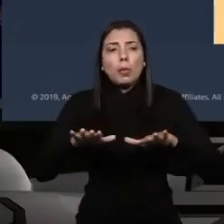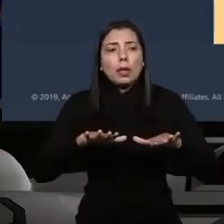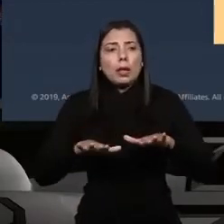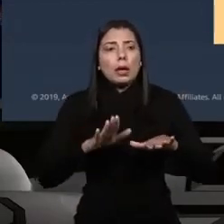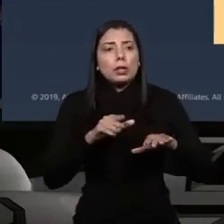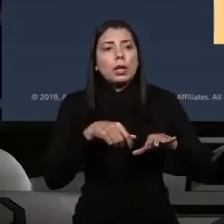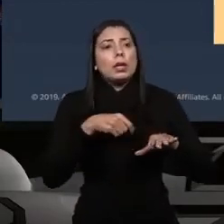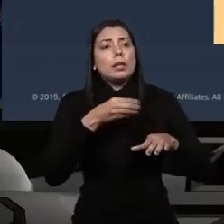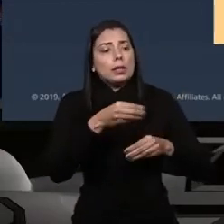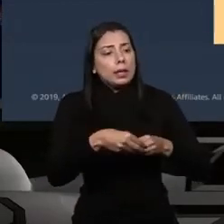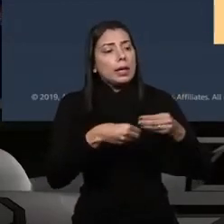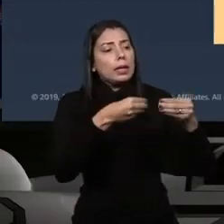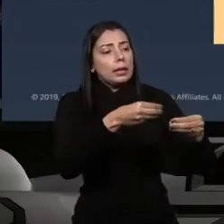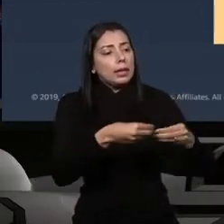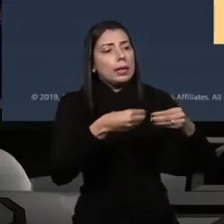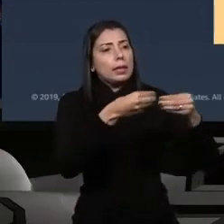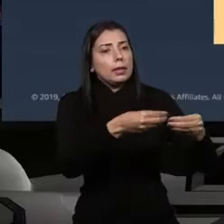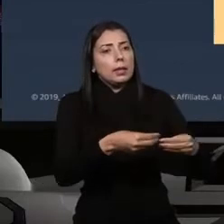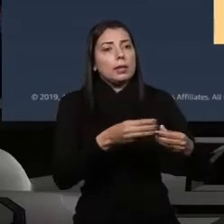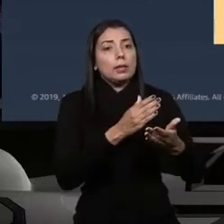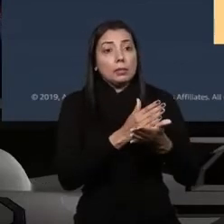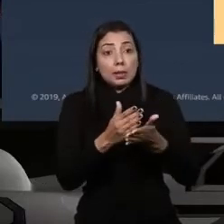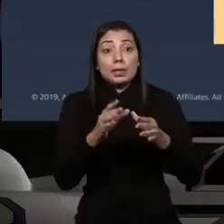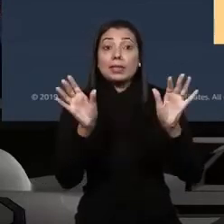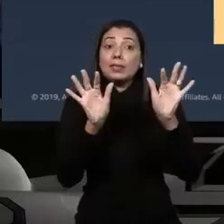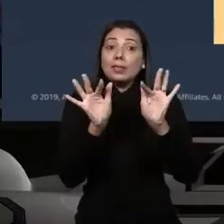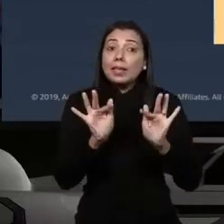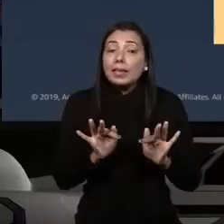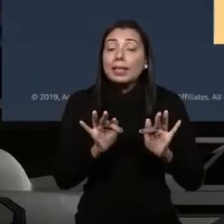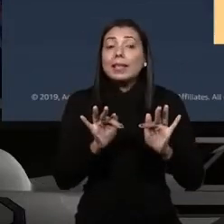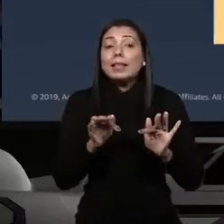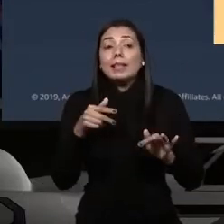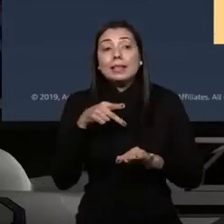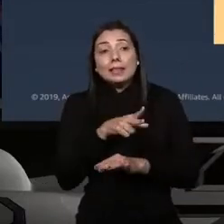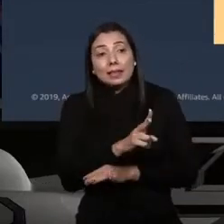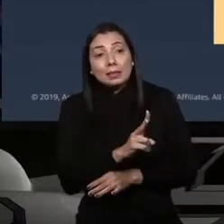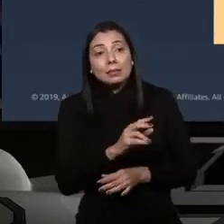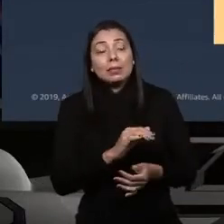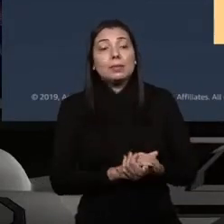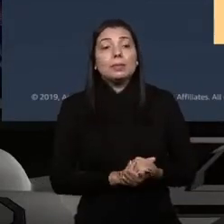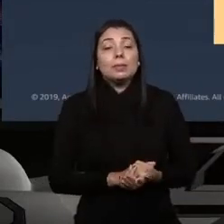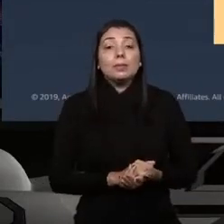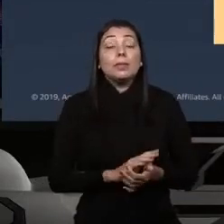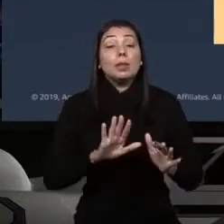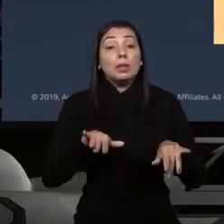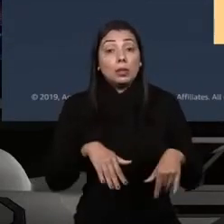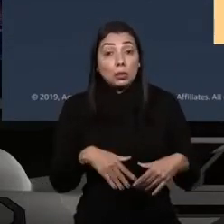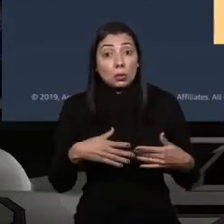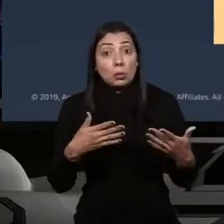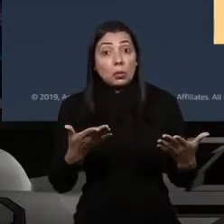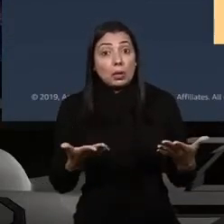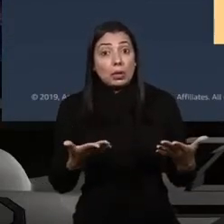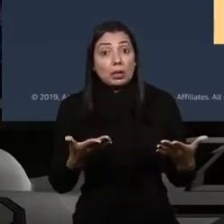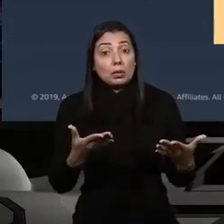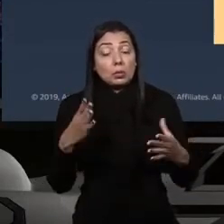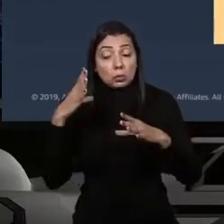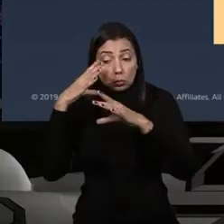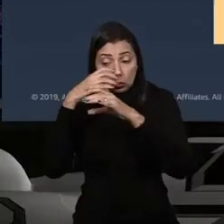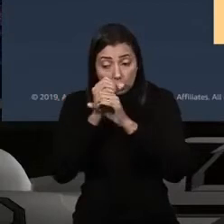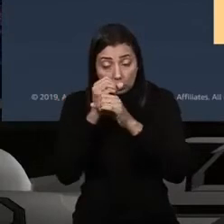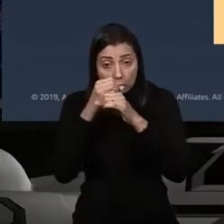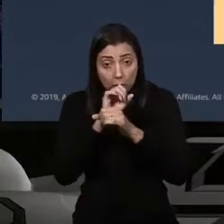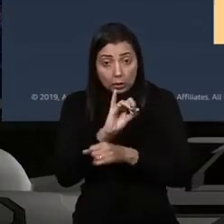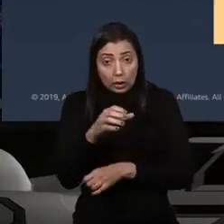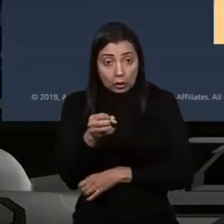locomoção desde o início e ele está feliz ao longo do processo. Então, quando os laboratórios de inovação,